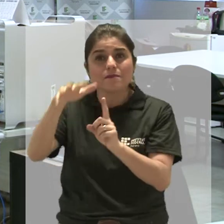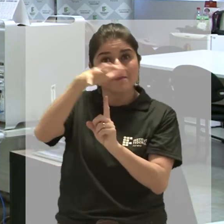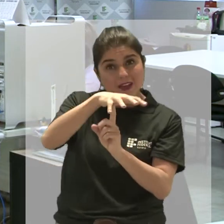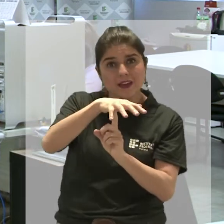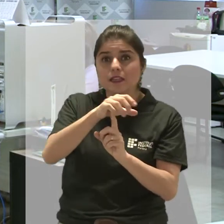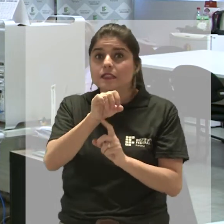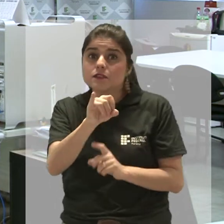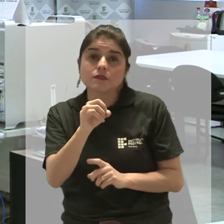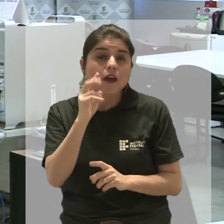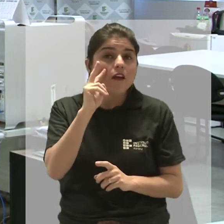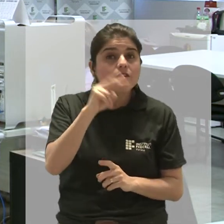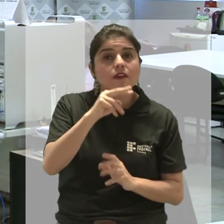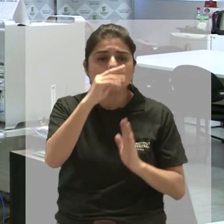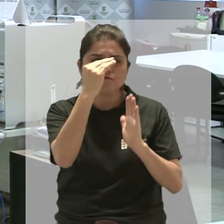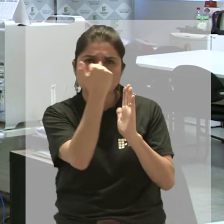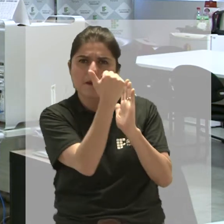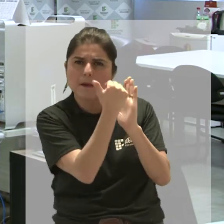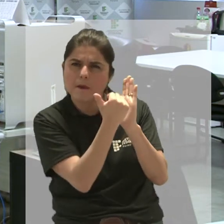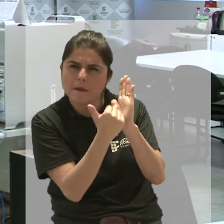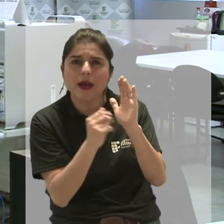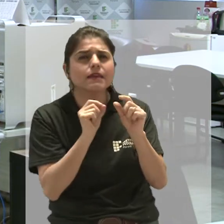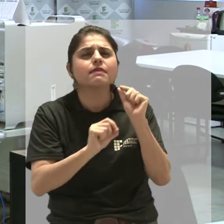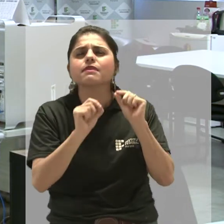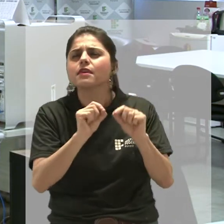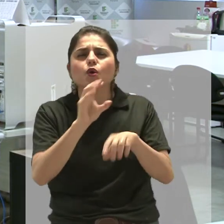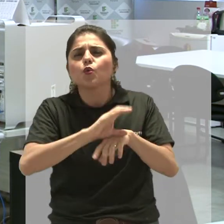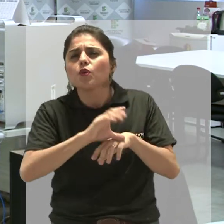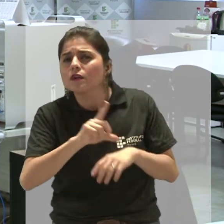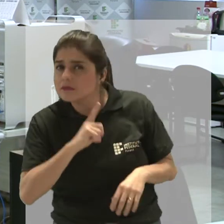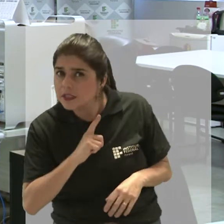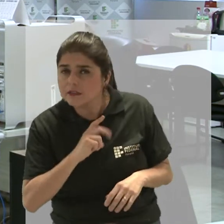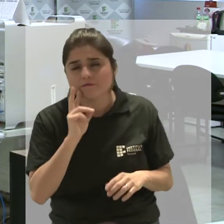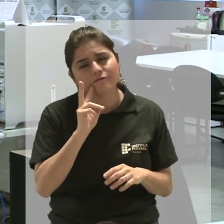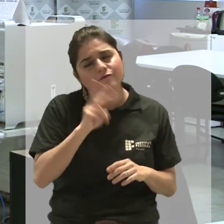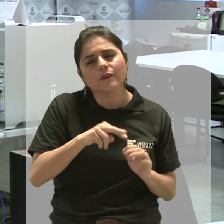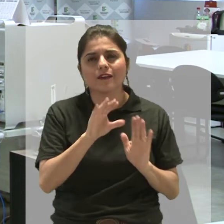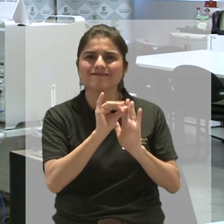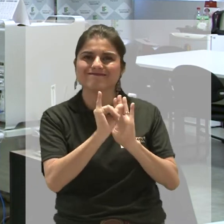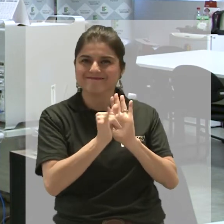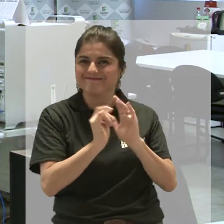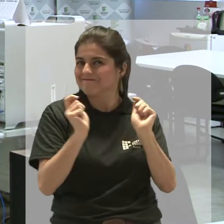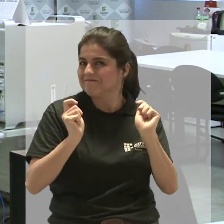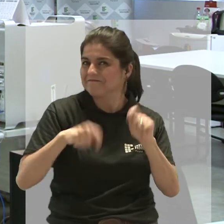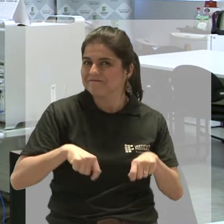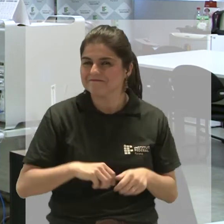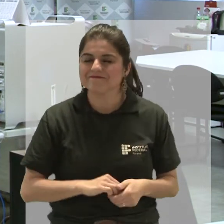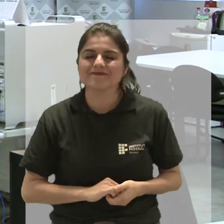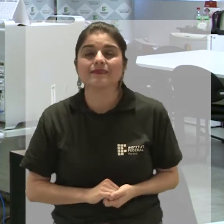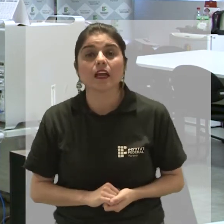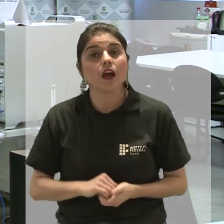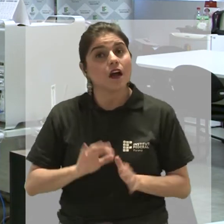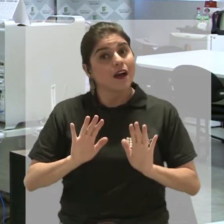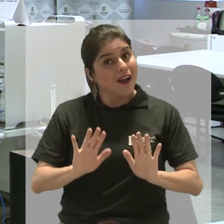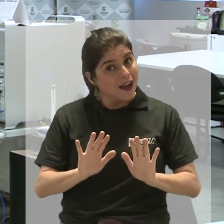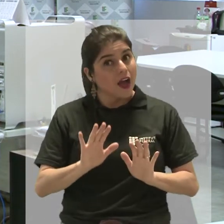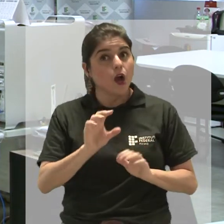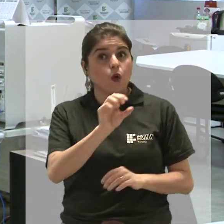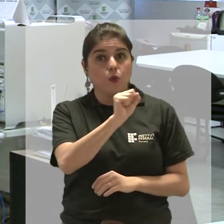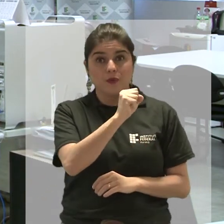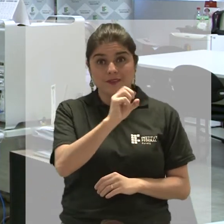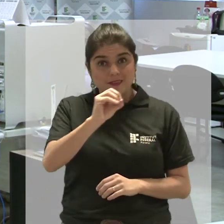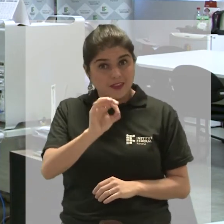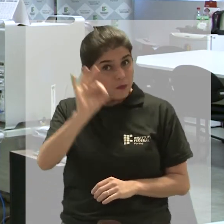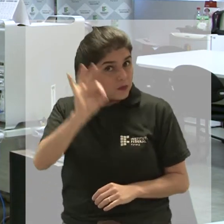A relação completa de cursos pode ser conferida nos editais que regem o processo de seleção. Lembrando que 80%